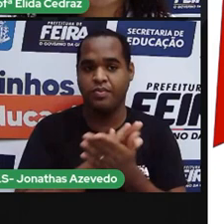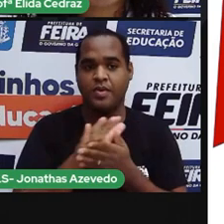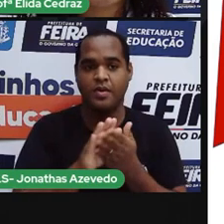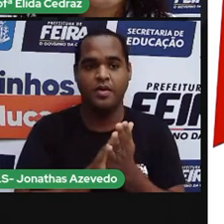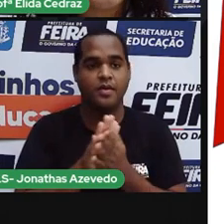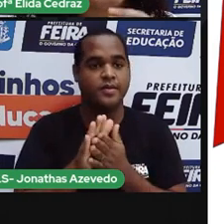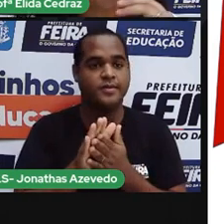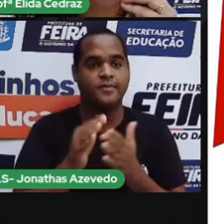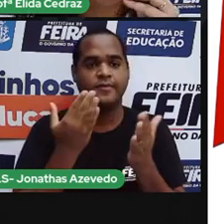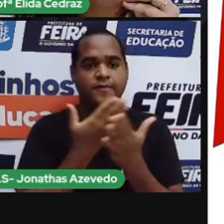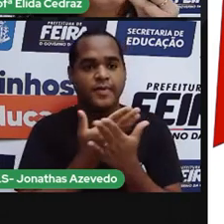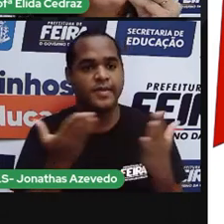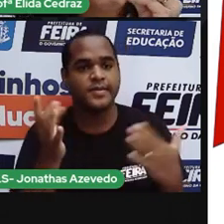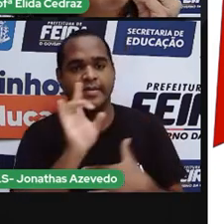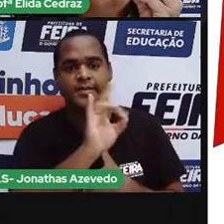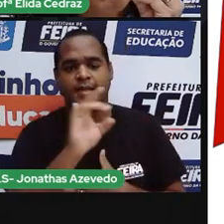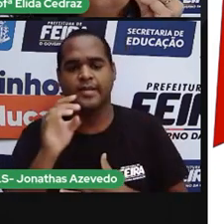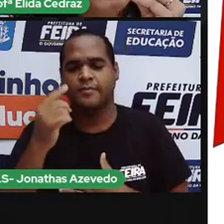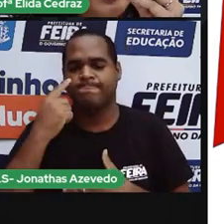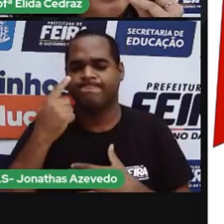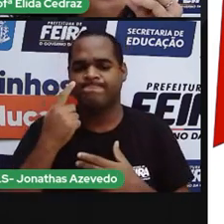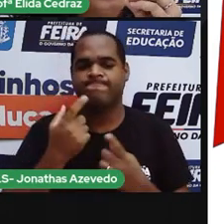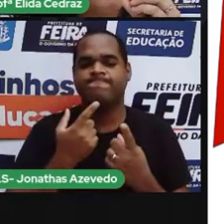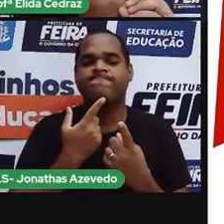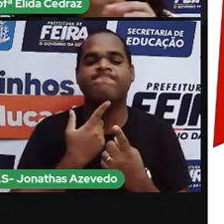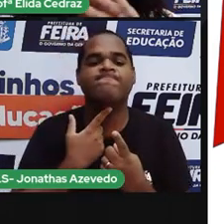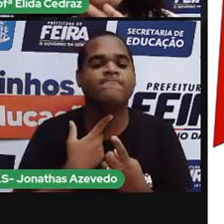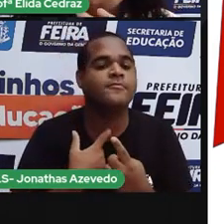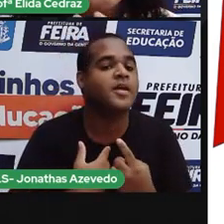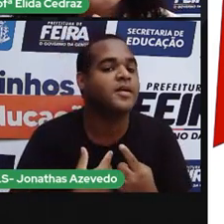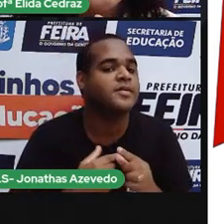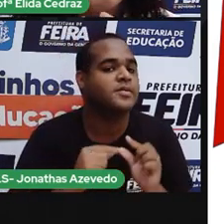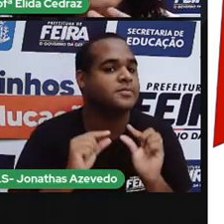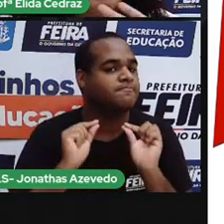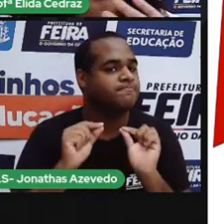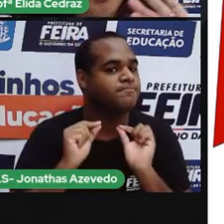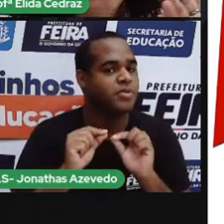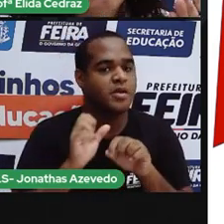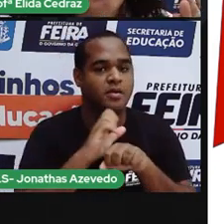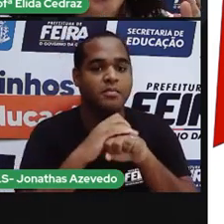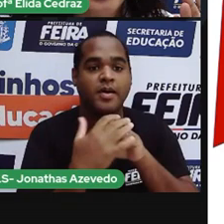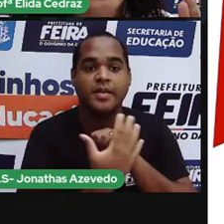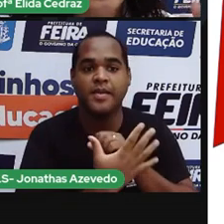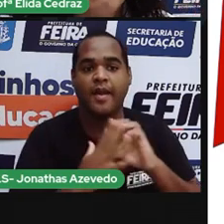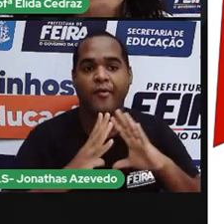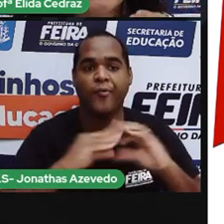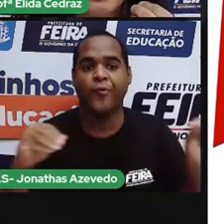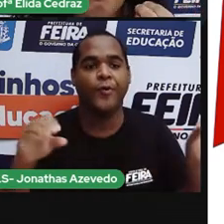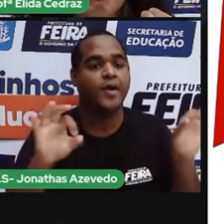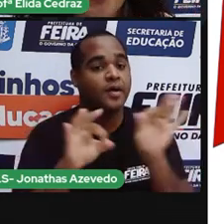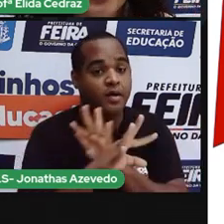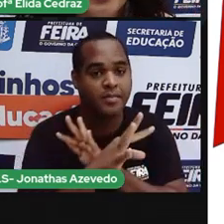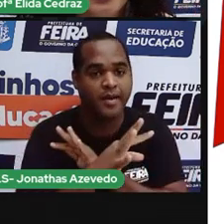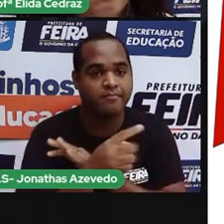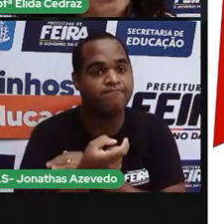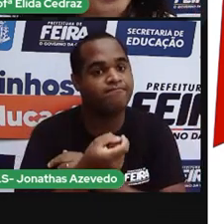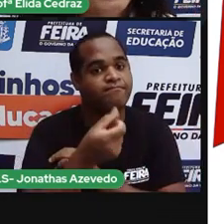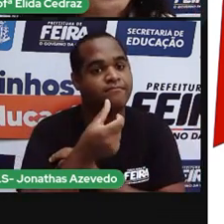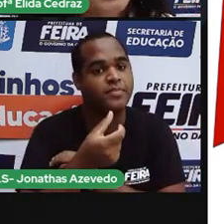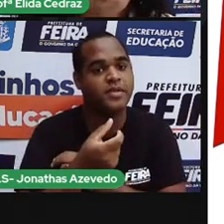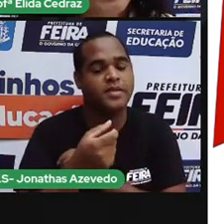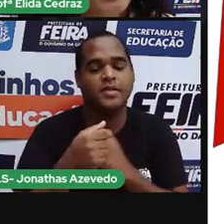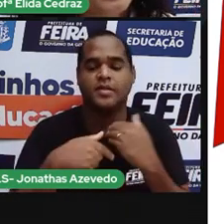você vai ficar, ó, com aquela vontade dessa pandemia e logo mora, pra você poder